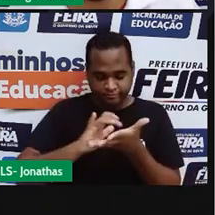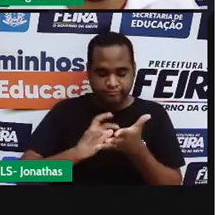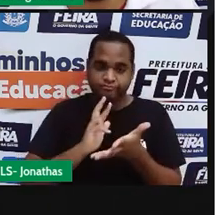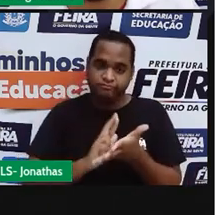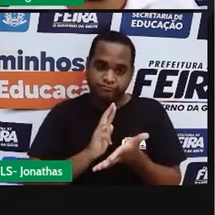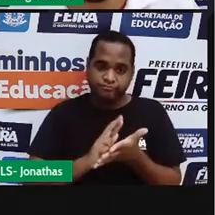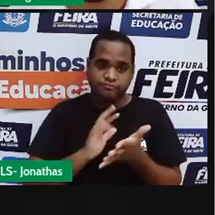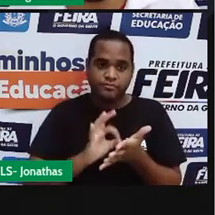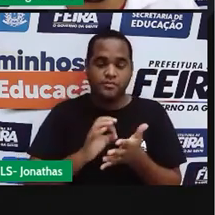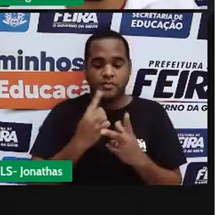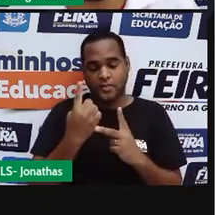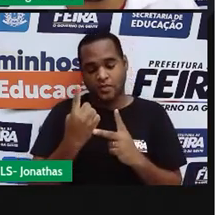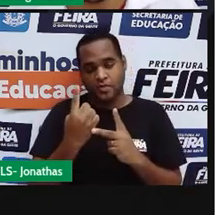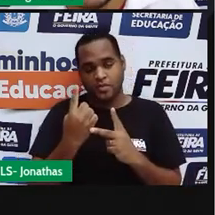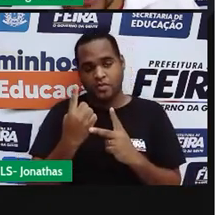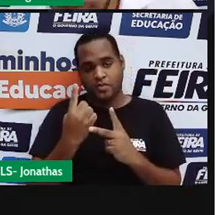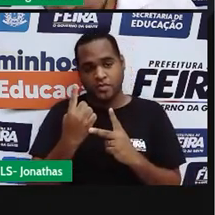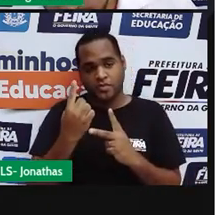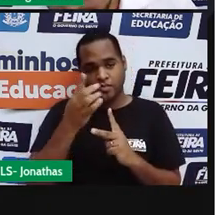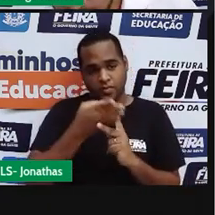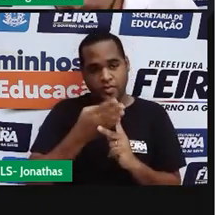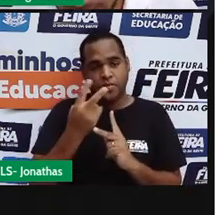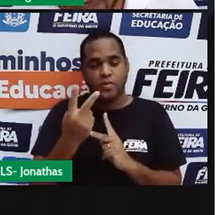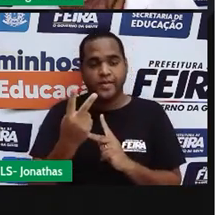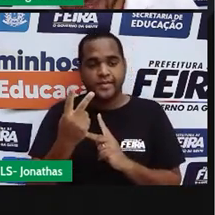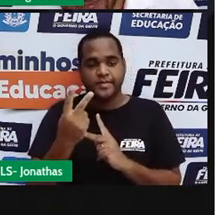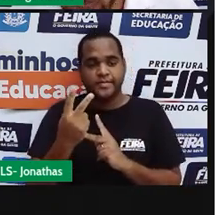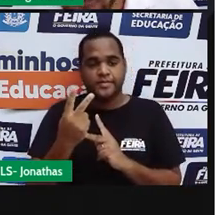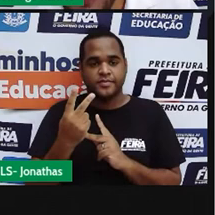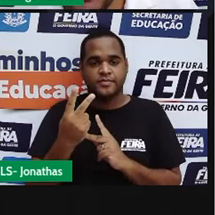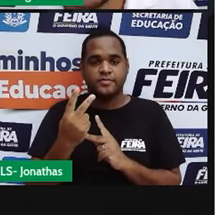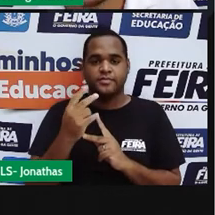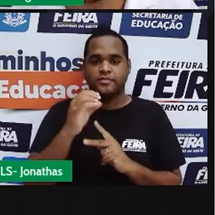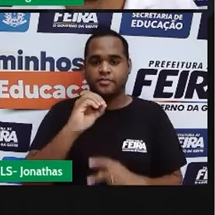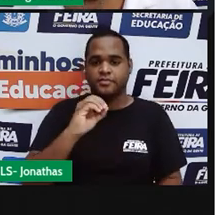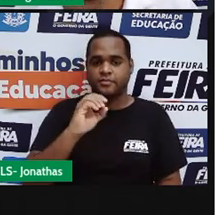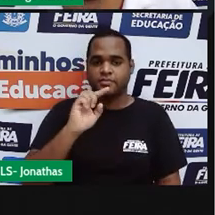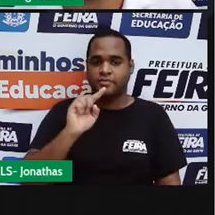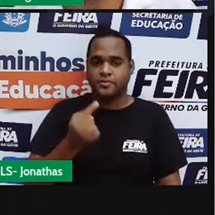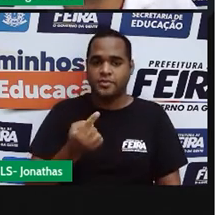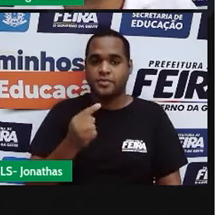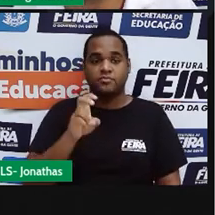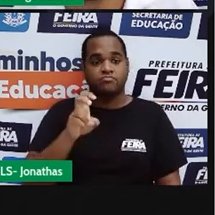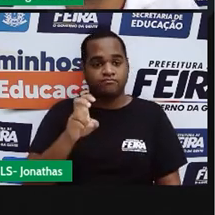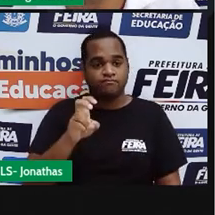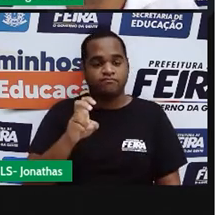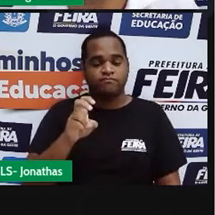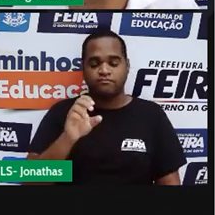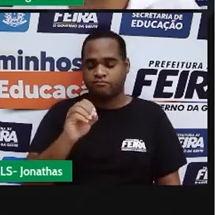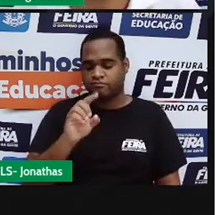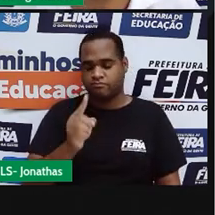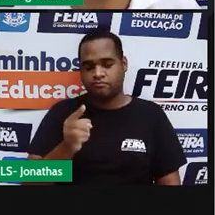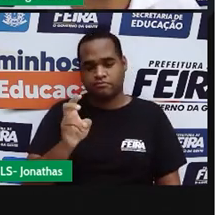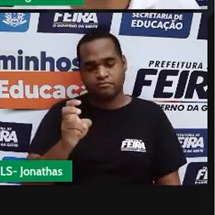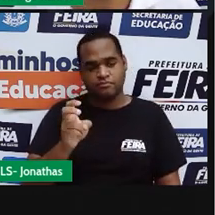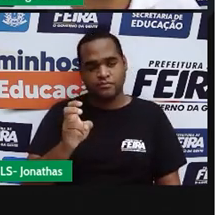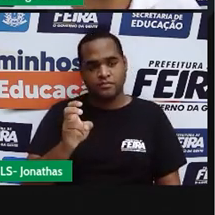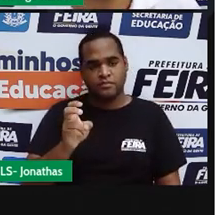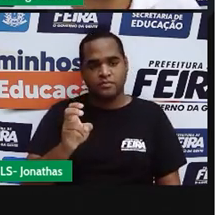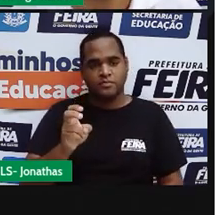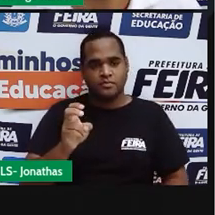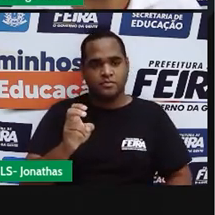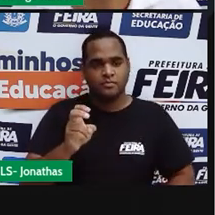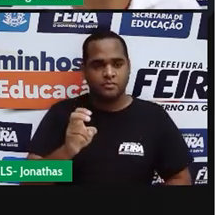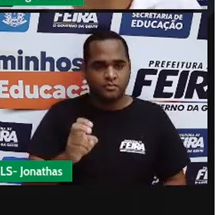a gente dividir um por dois a gente vai encontrar zero vírgula cinco zero vírgula